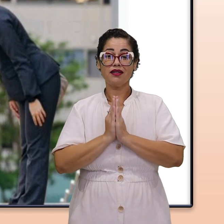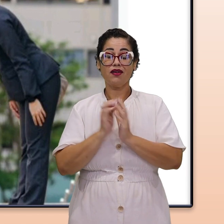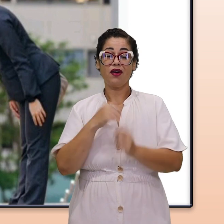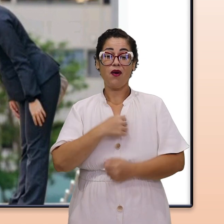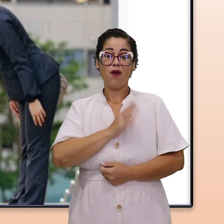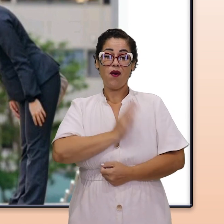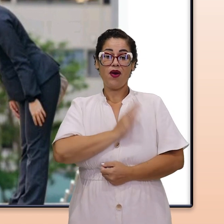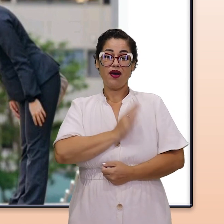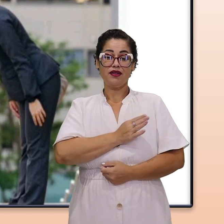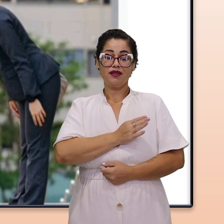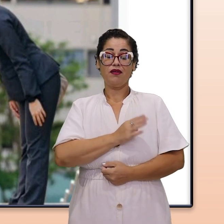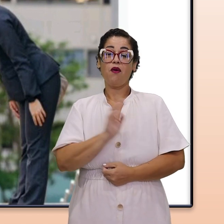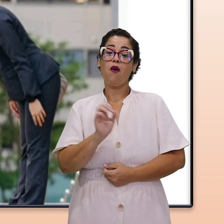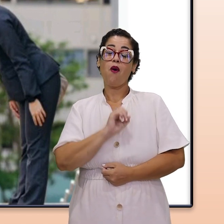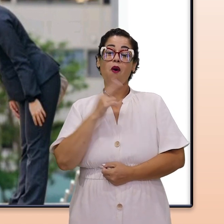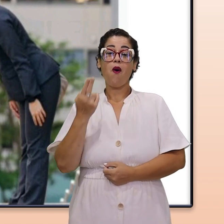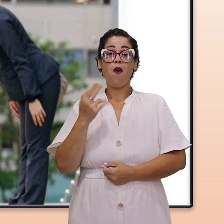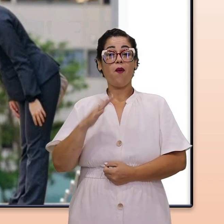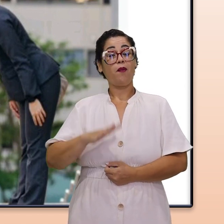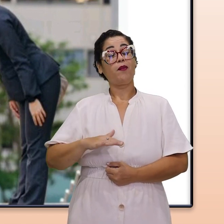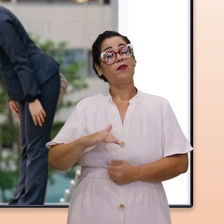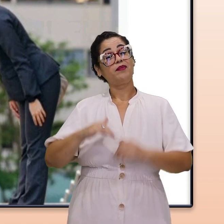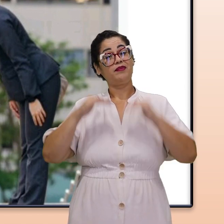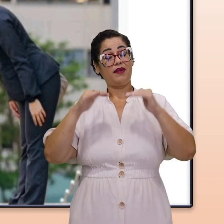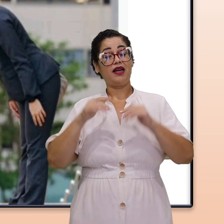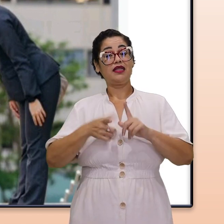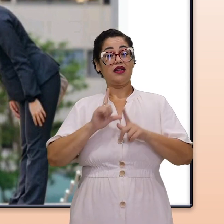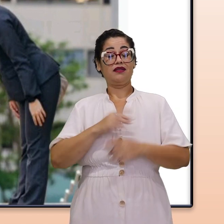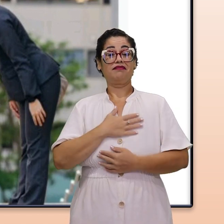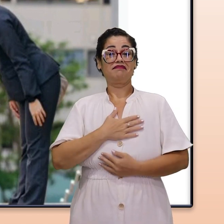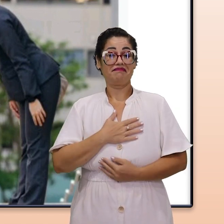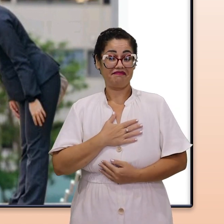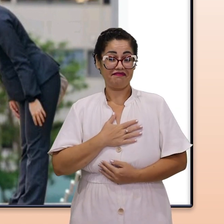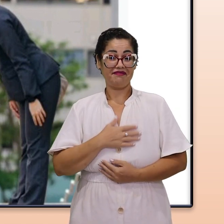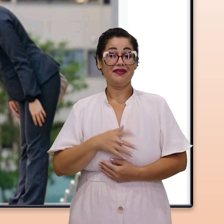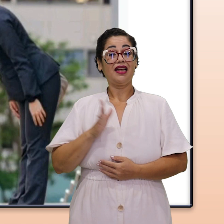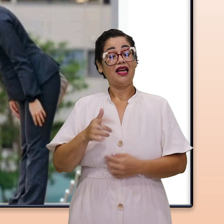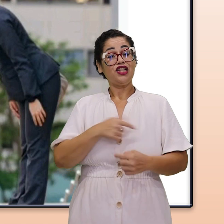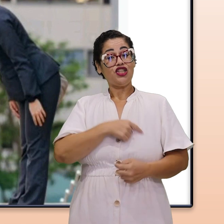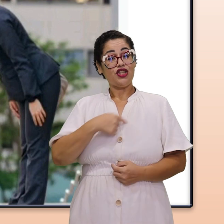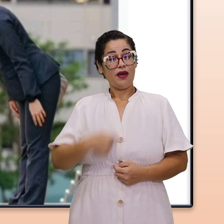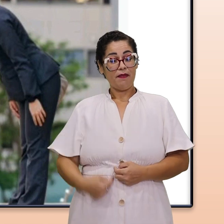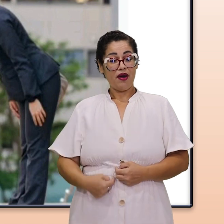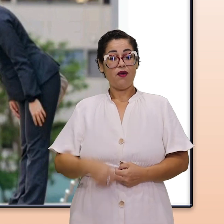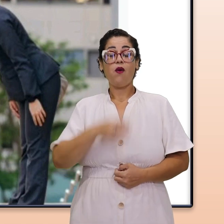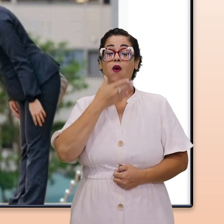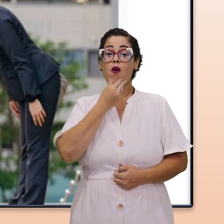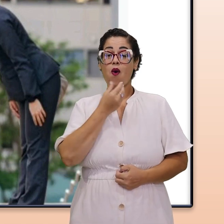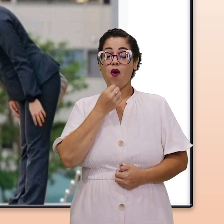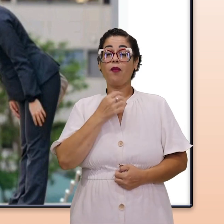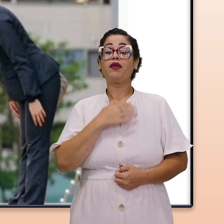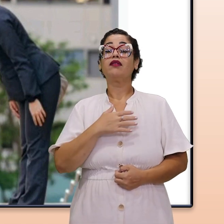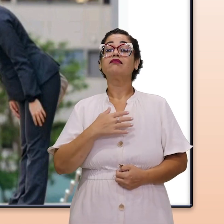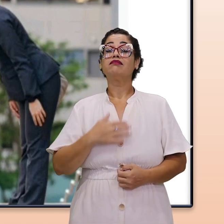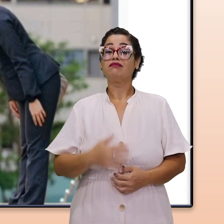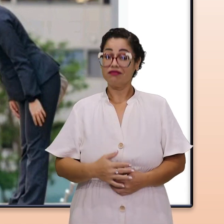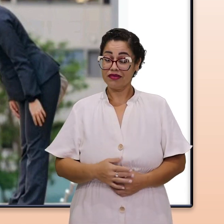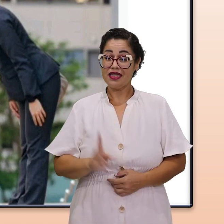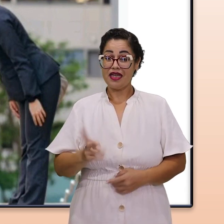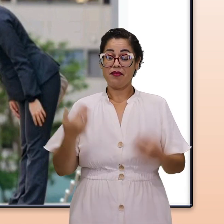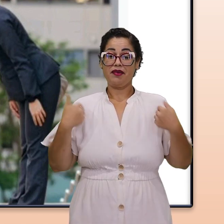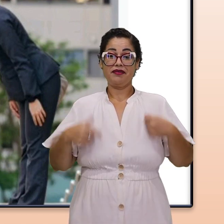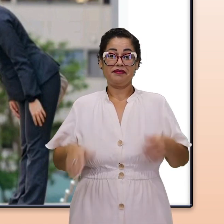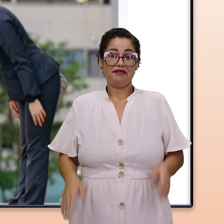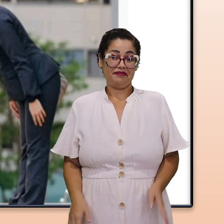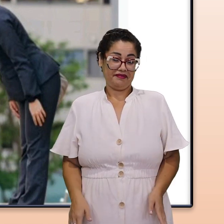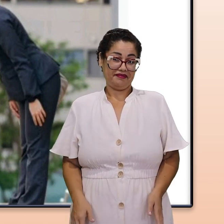do coração, ou mais alto, antes de se curvar. Já no Japão, os homens se curvam com as mãos ao